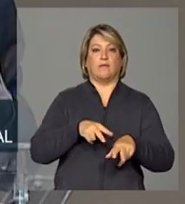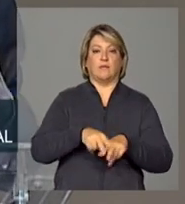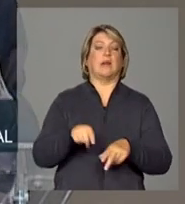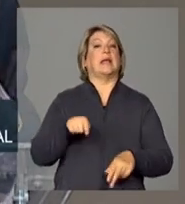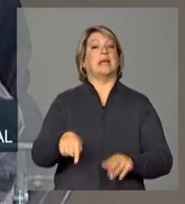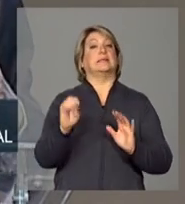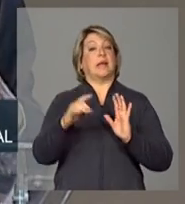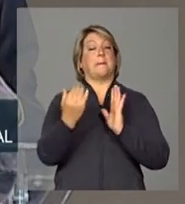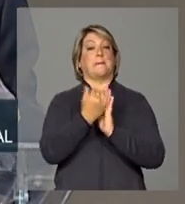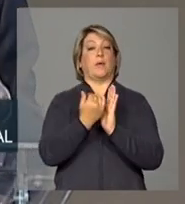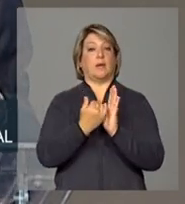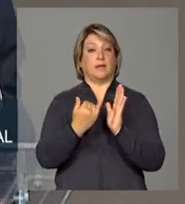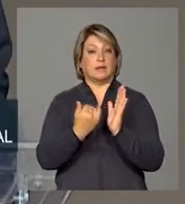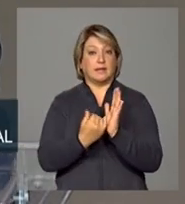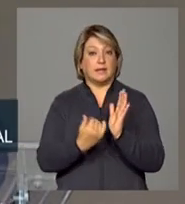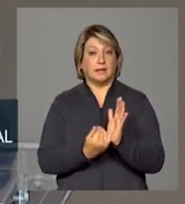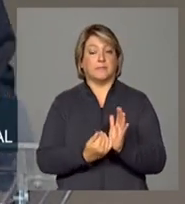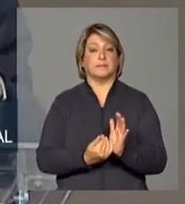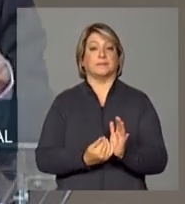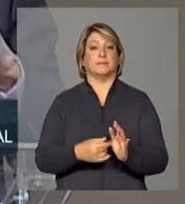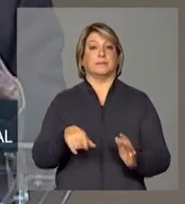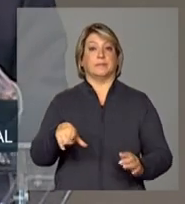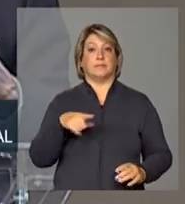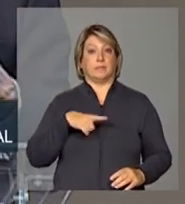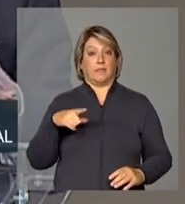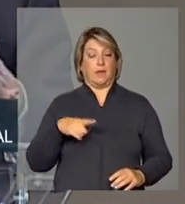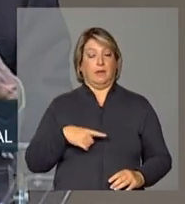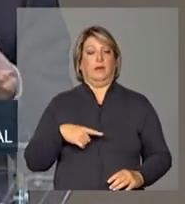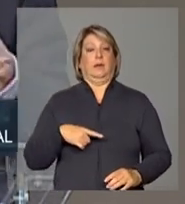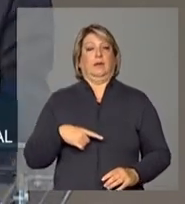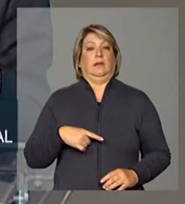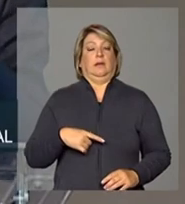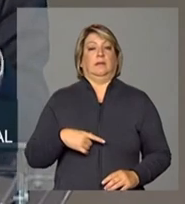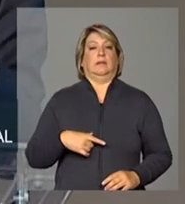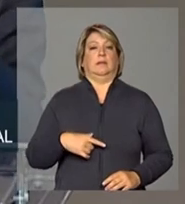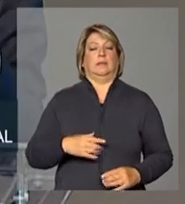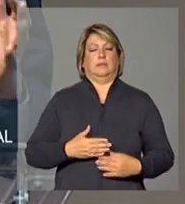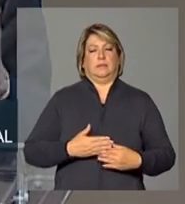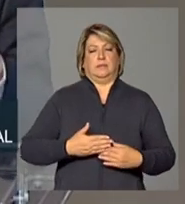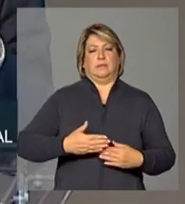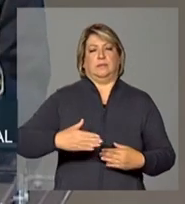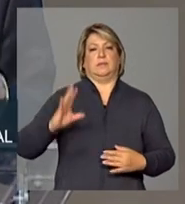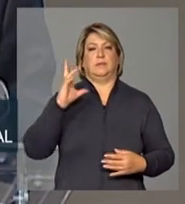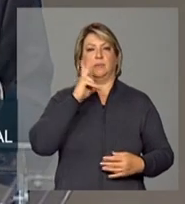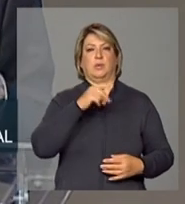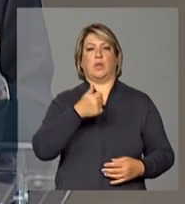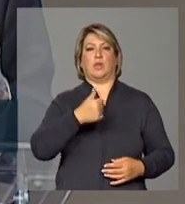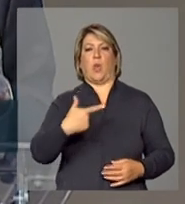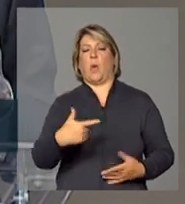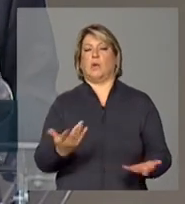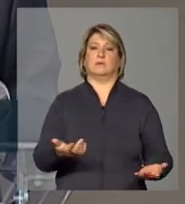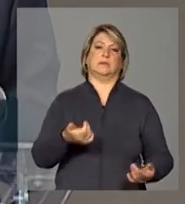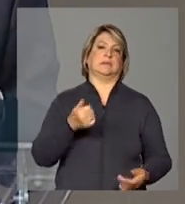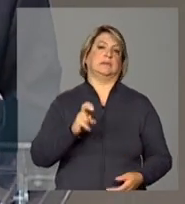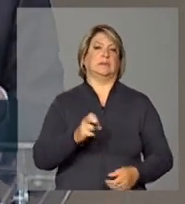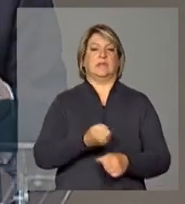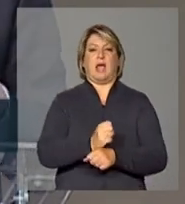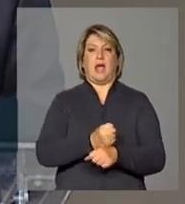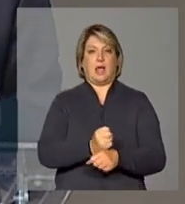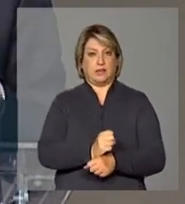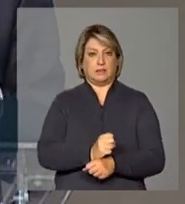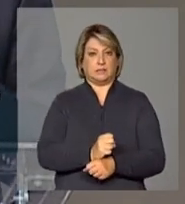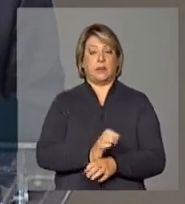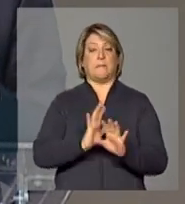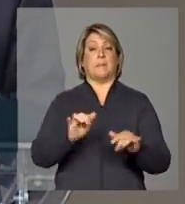programa cuja maturação tomará 10 12 anos 15 anos mas aí